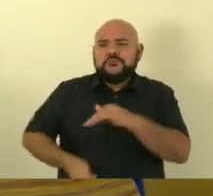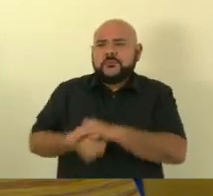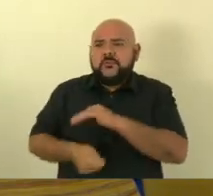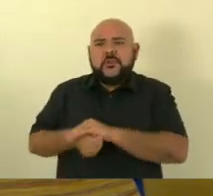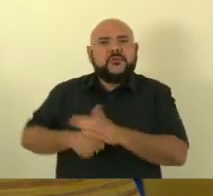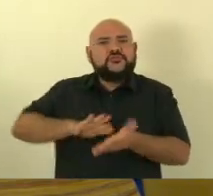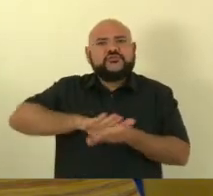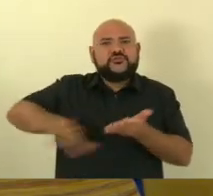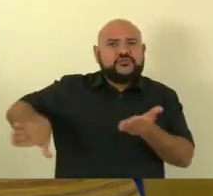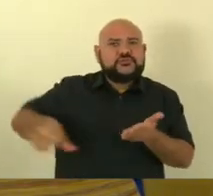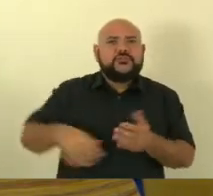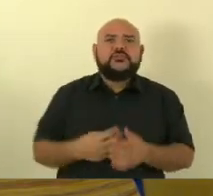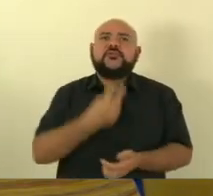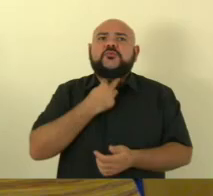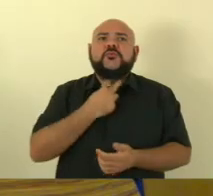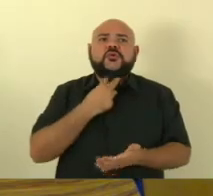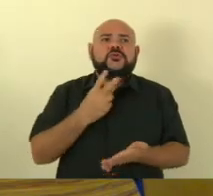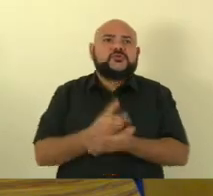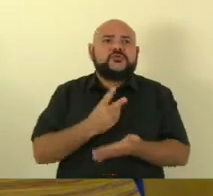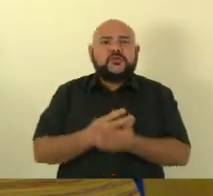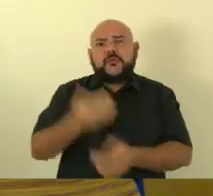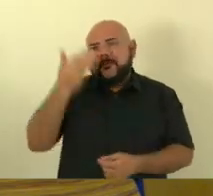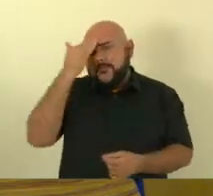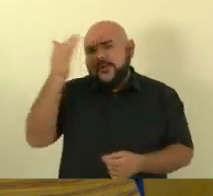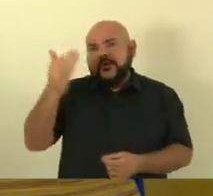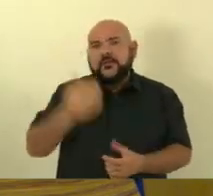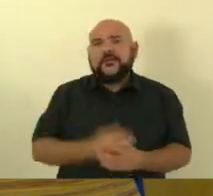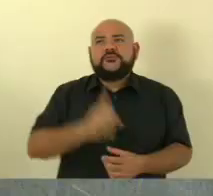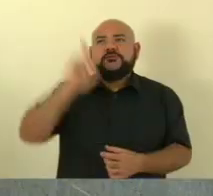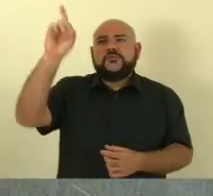continuar obrigado a todos aí pela oportunidade e fiquem com Deus